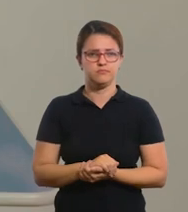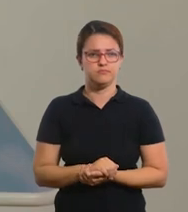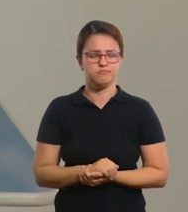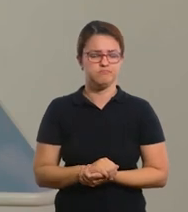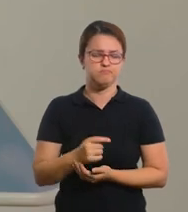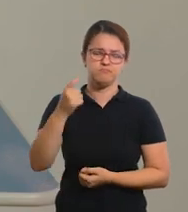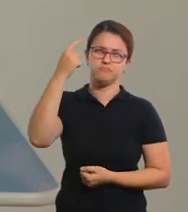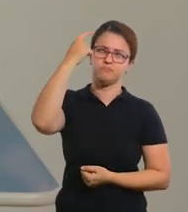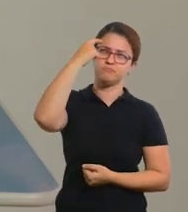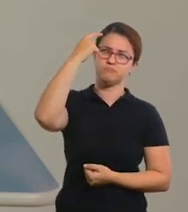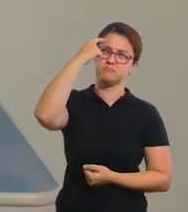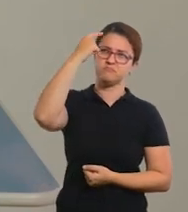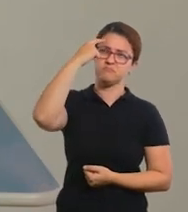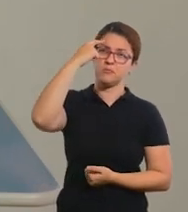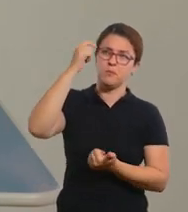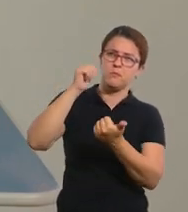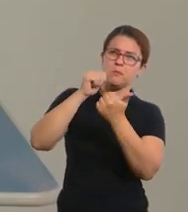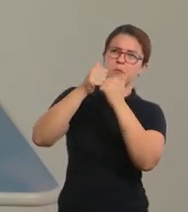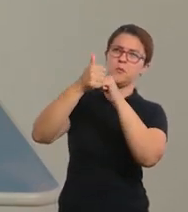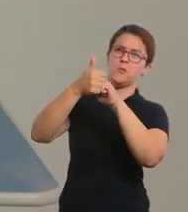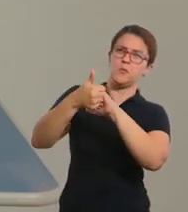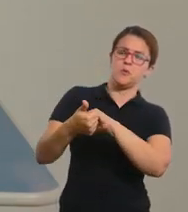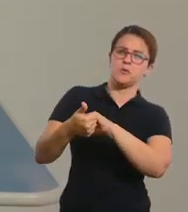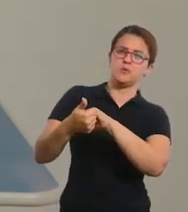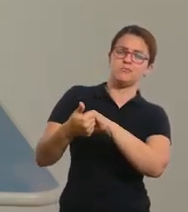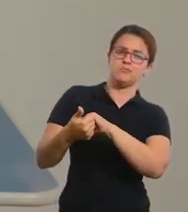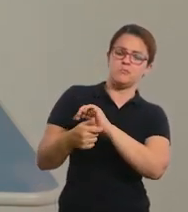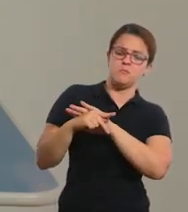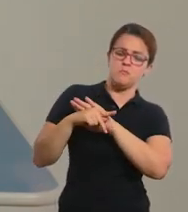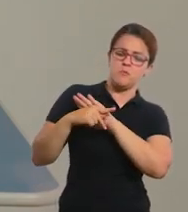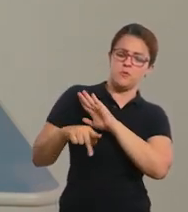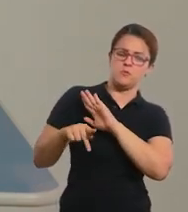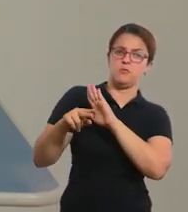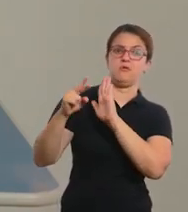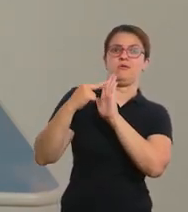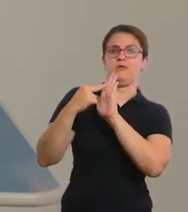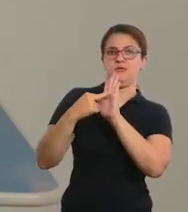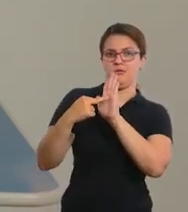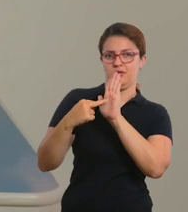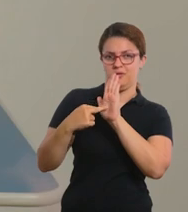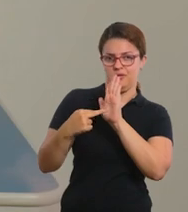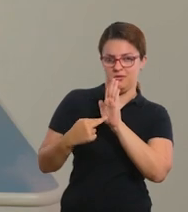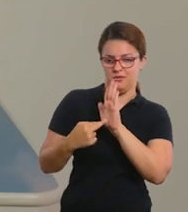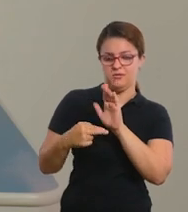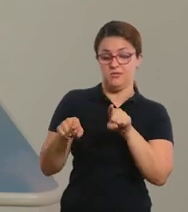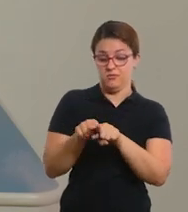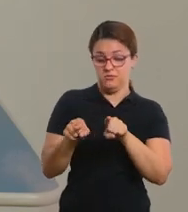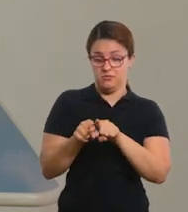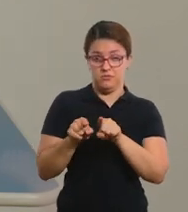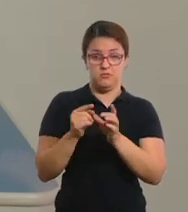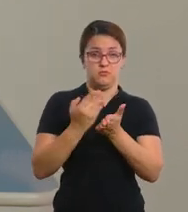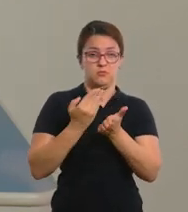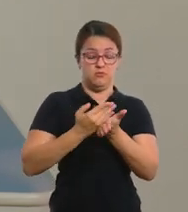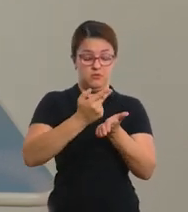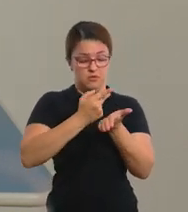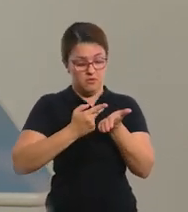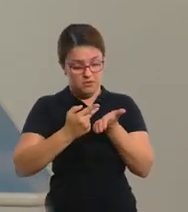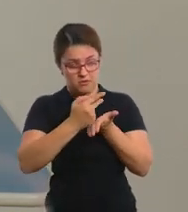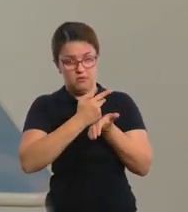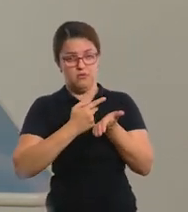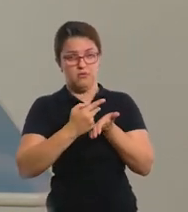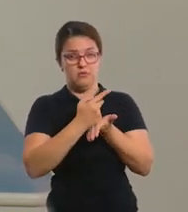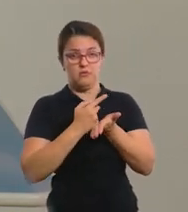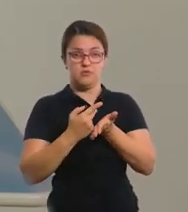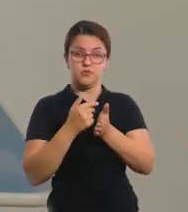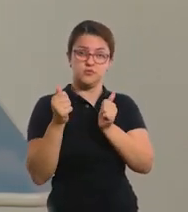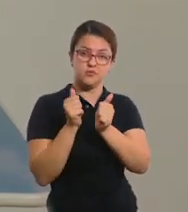vocês vão inventar um esporte com as suas regras, e vocês vão fazer o desenho no caderno, e